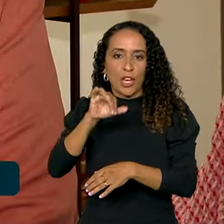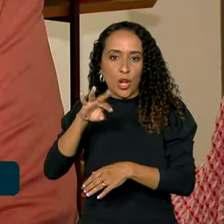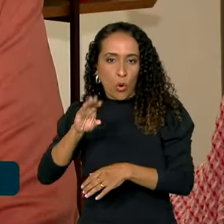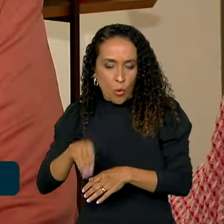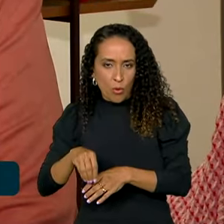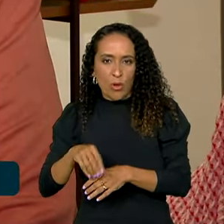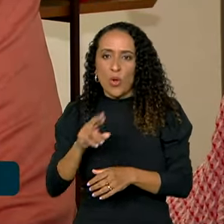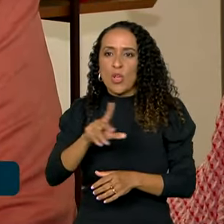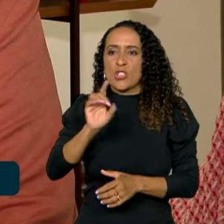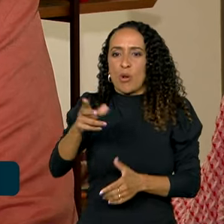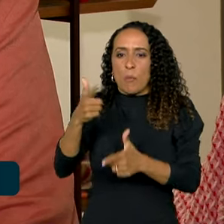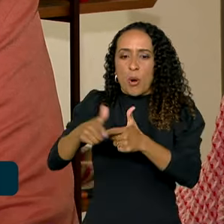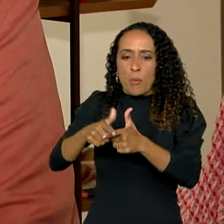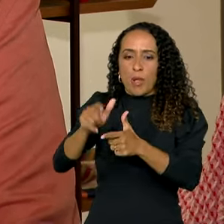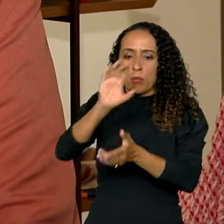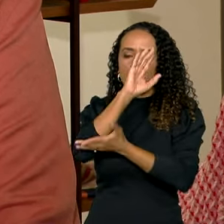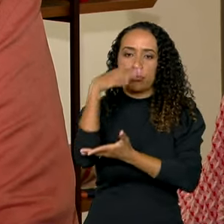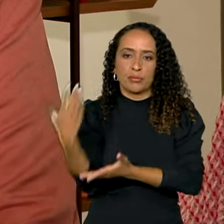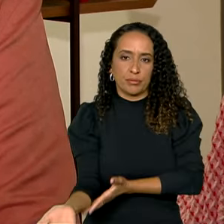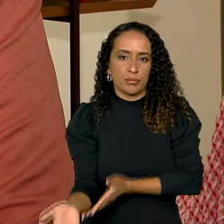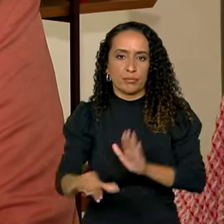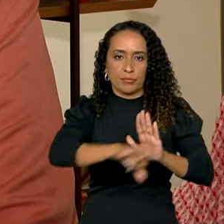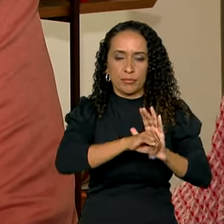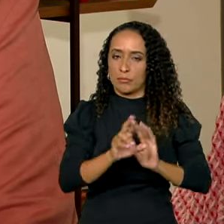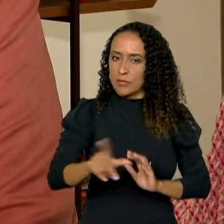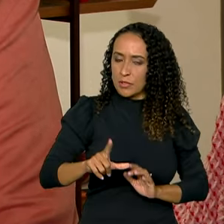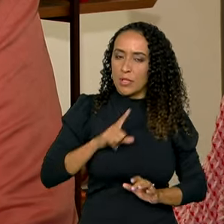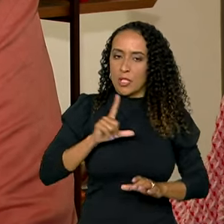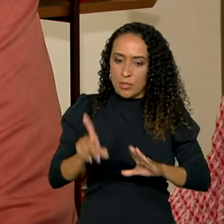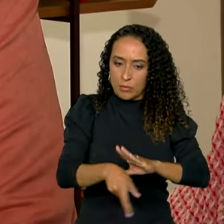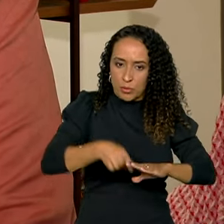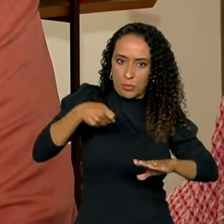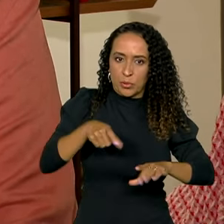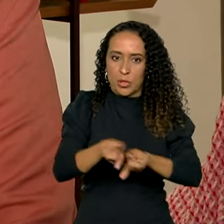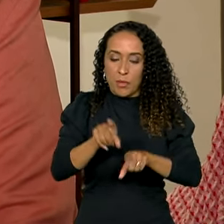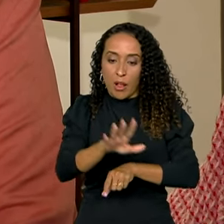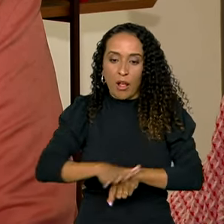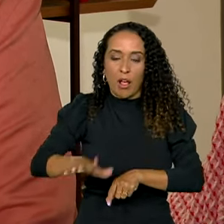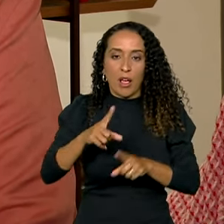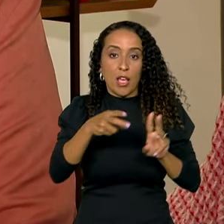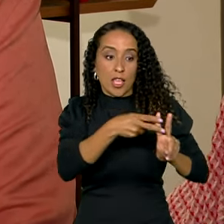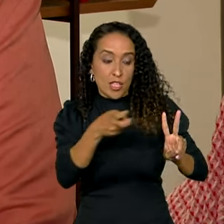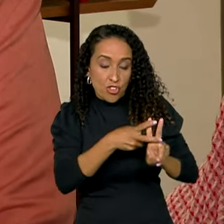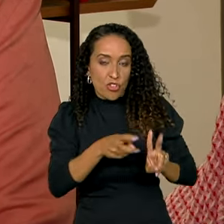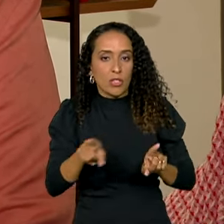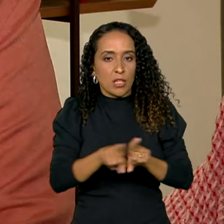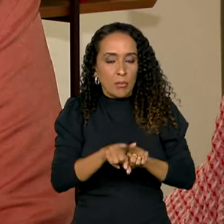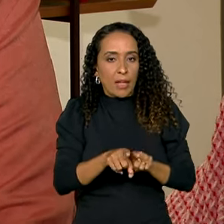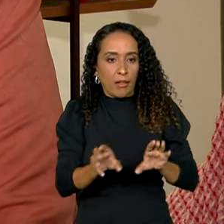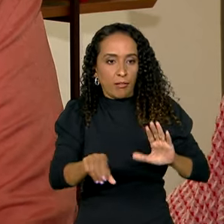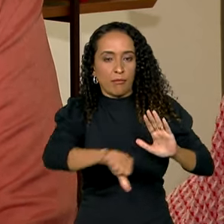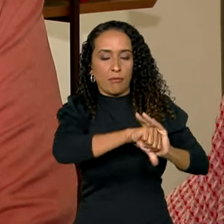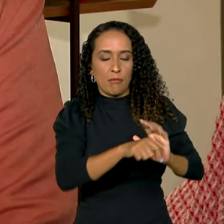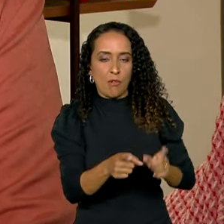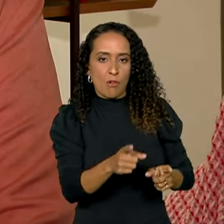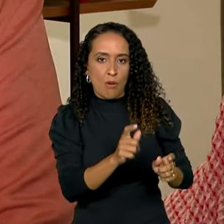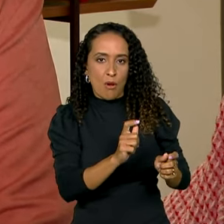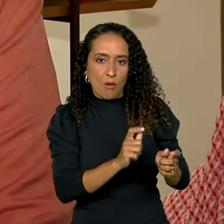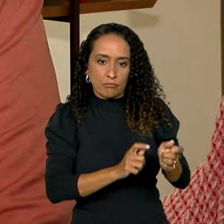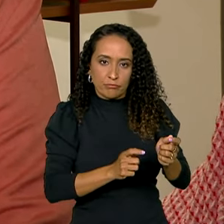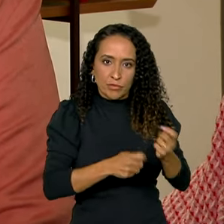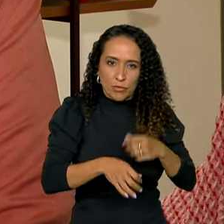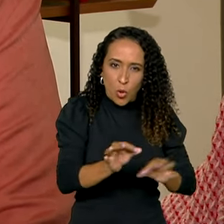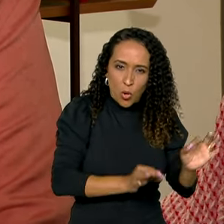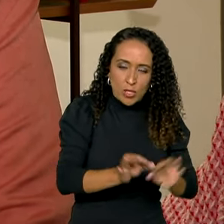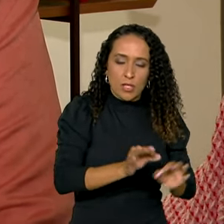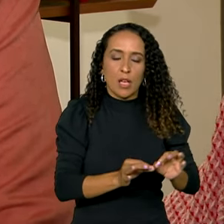apenas o problema do desmatamento ilegal. Nós temos a mineração em terra indígena, que envolve o crime organizado. O presidente Lula